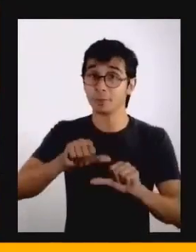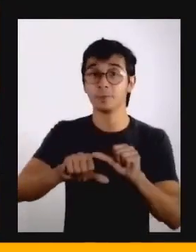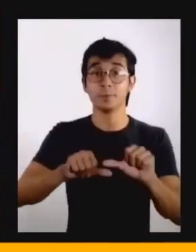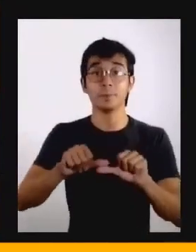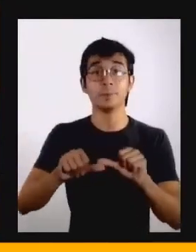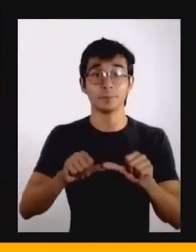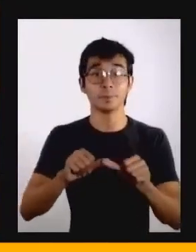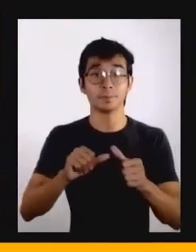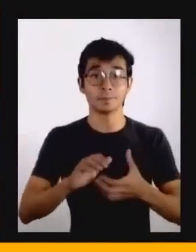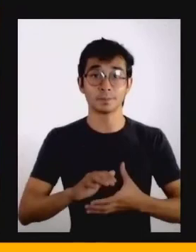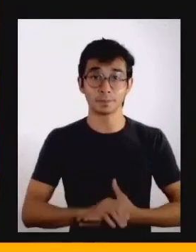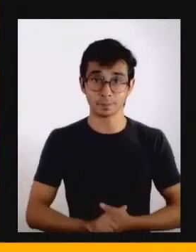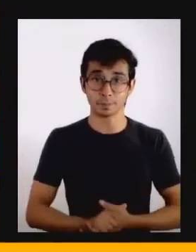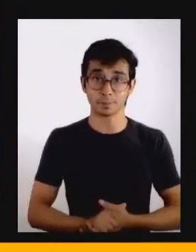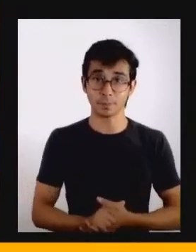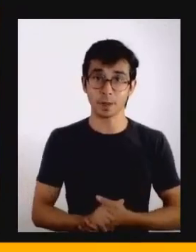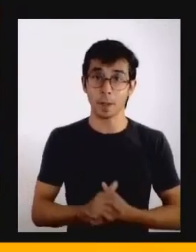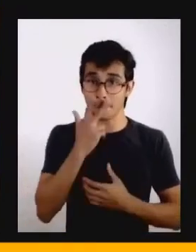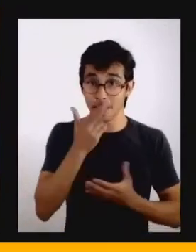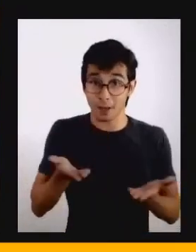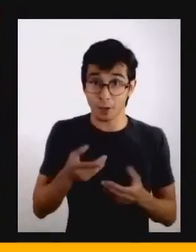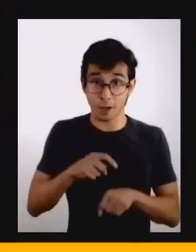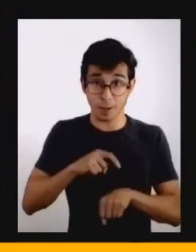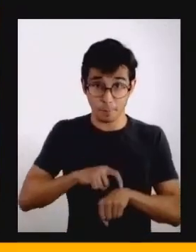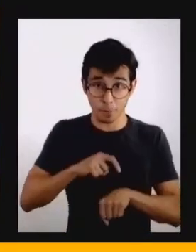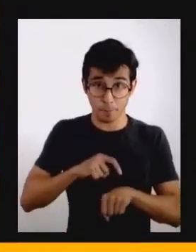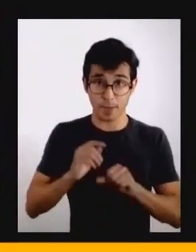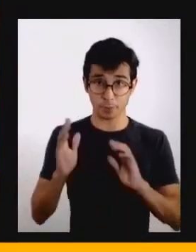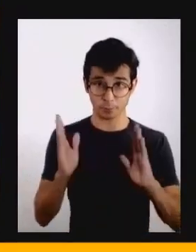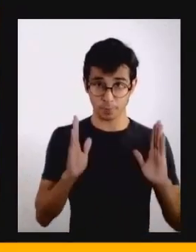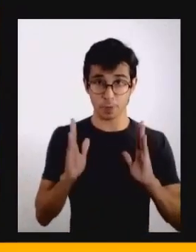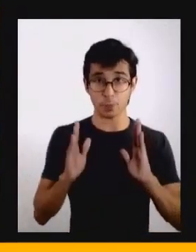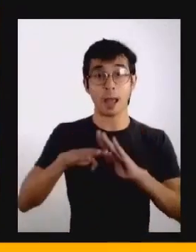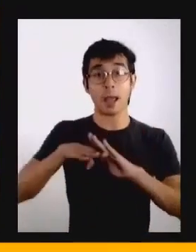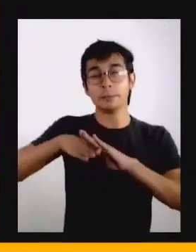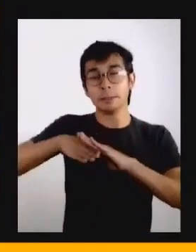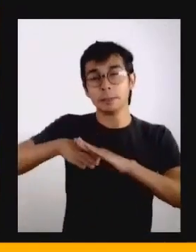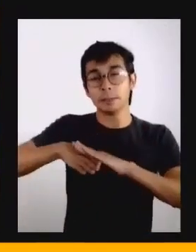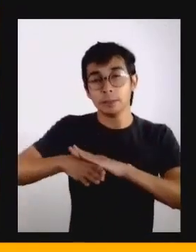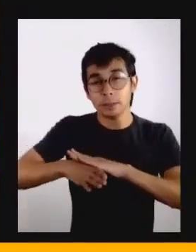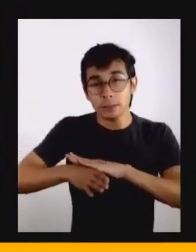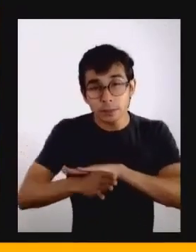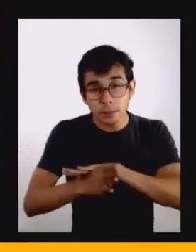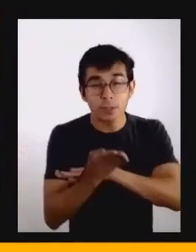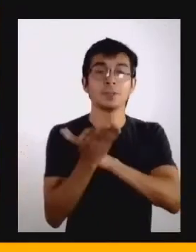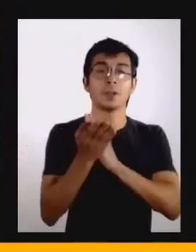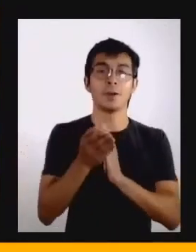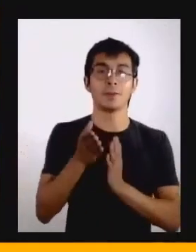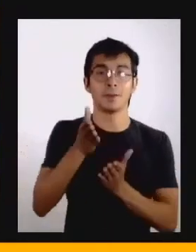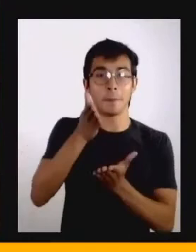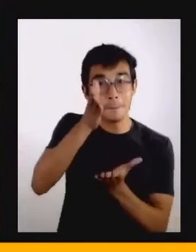transitório, num interênio, como o Bauman chamava, num reino do meio. Entre